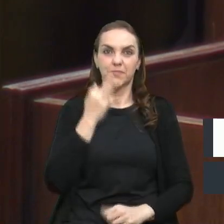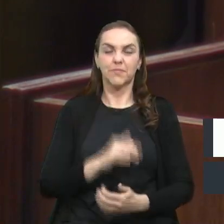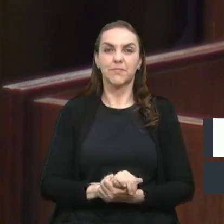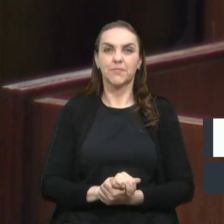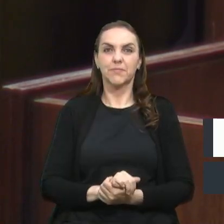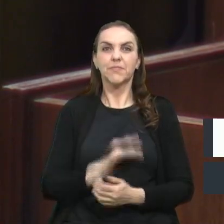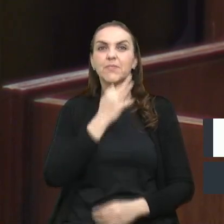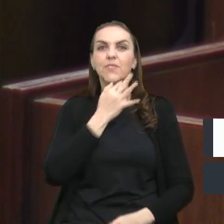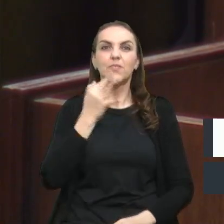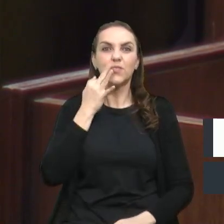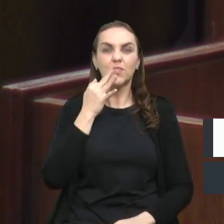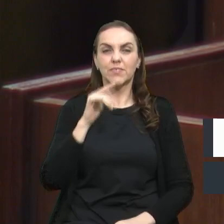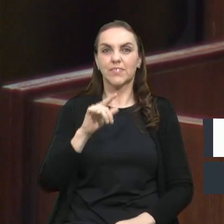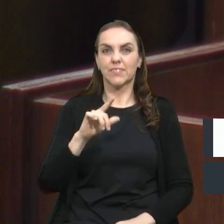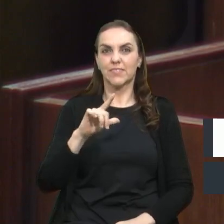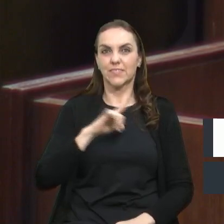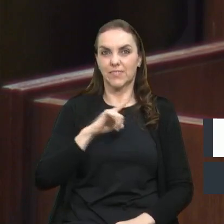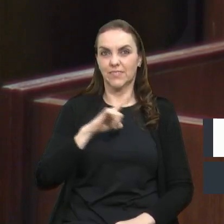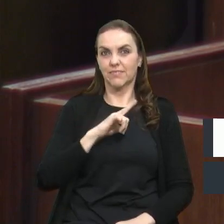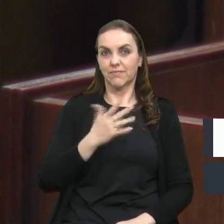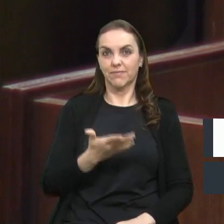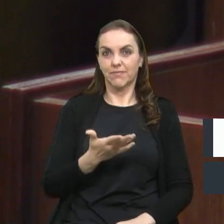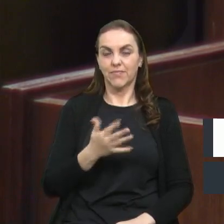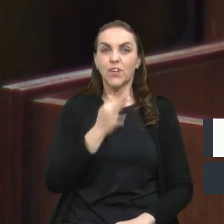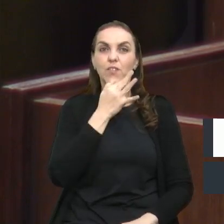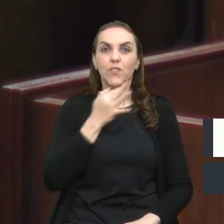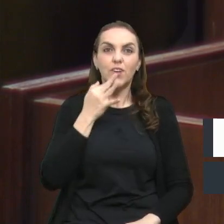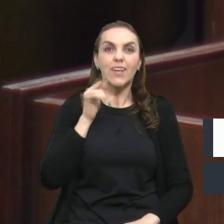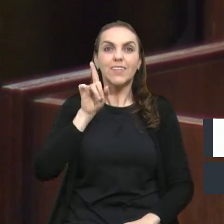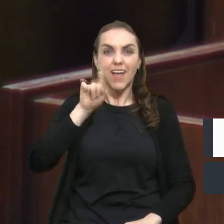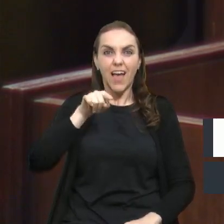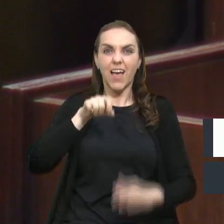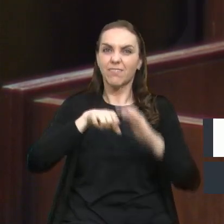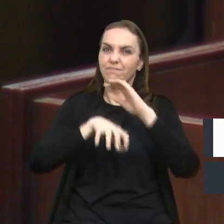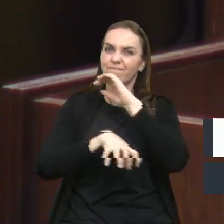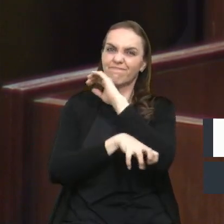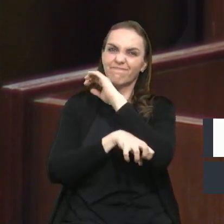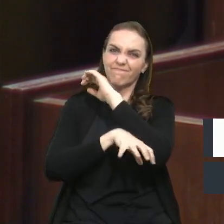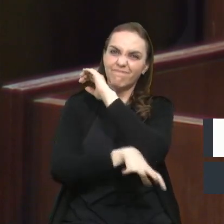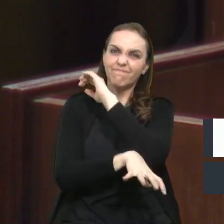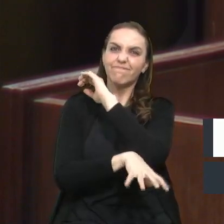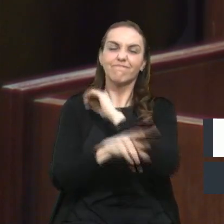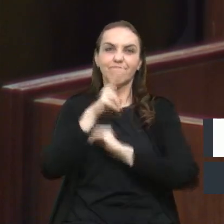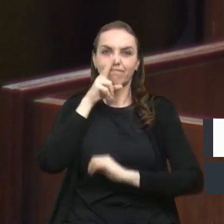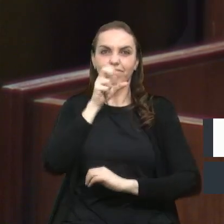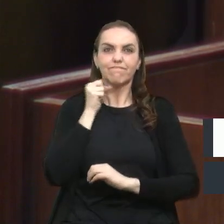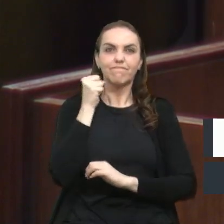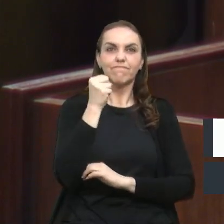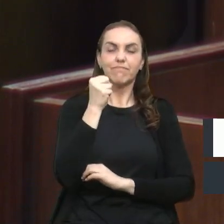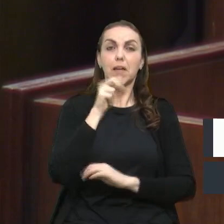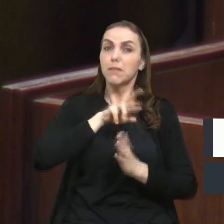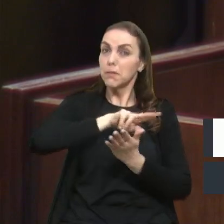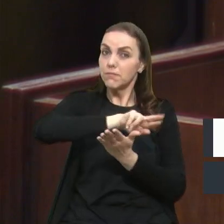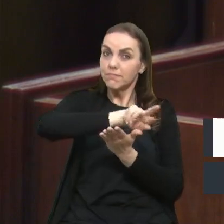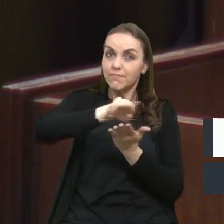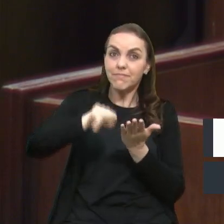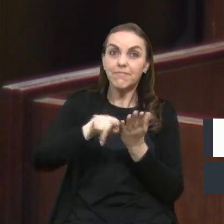Forqueta tem. Forqueta é raiz, mas também é diversa.